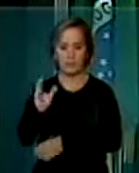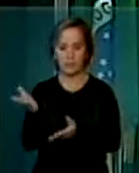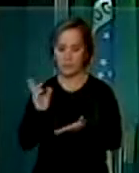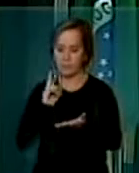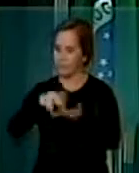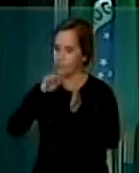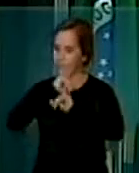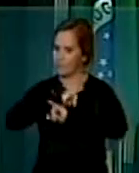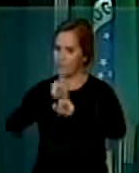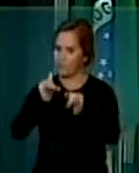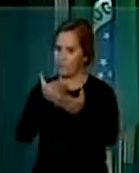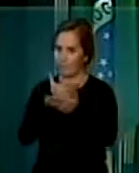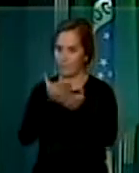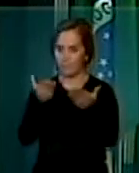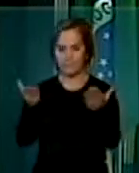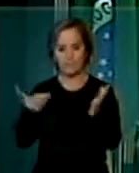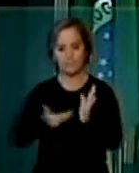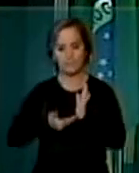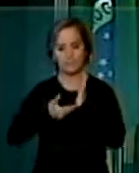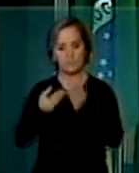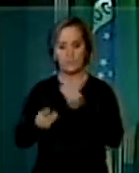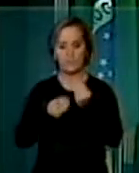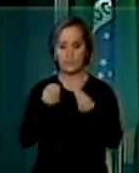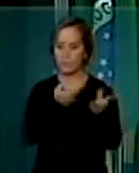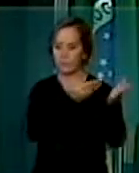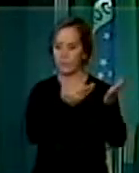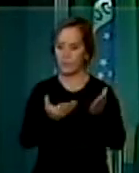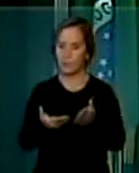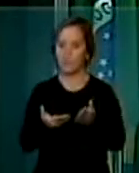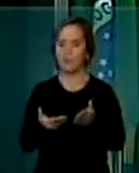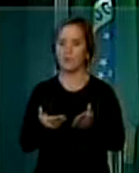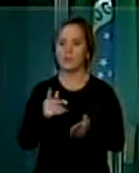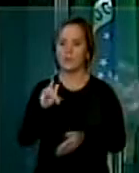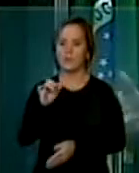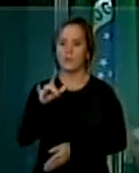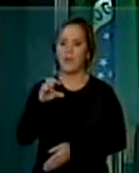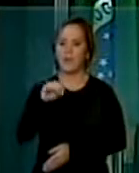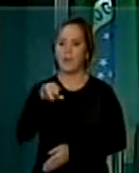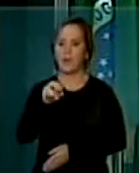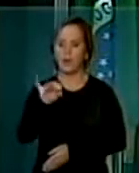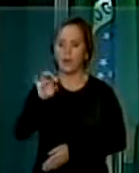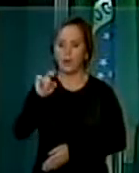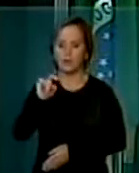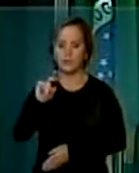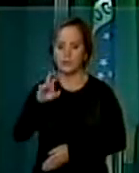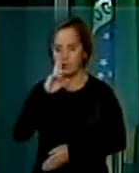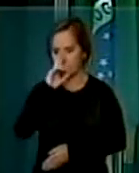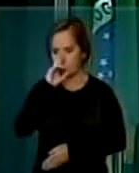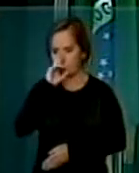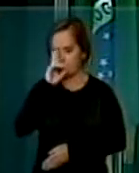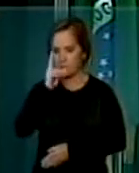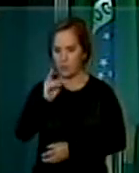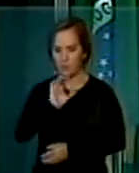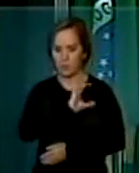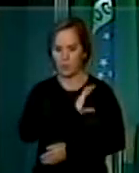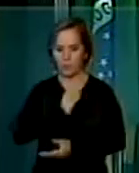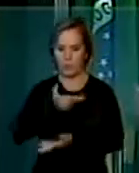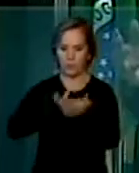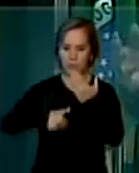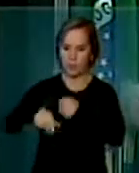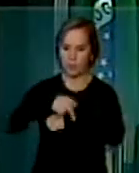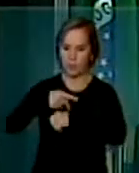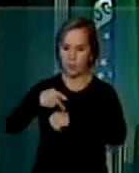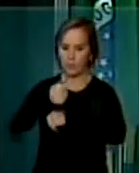dessa casa, como convidados, o deputado Paulo José, presidente da Comissão de Relações Exteriores da Assembleia